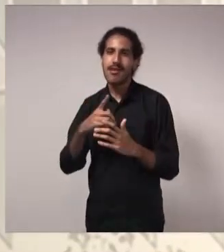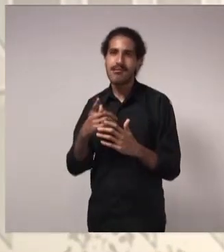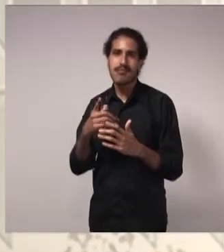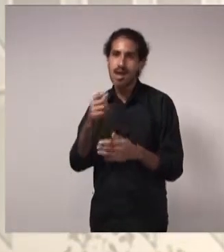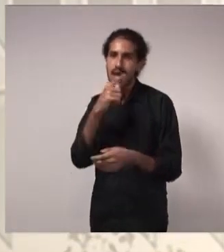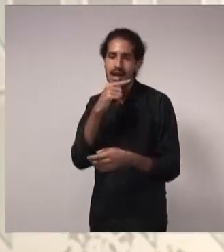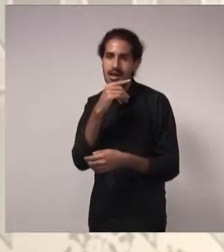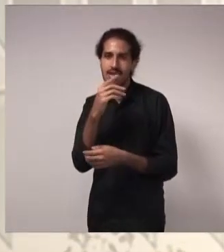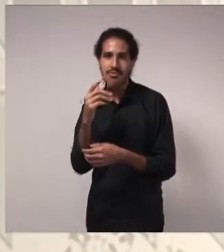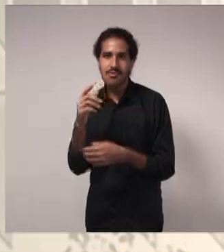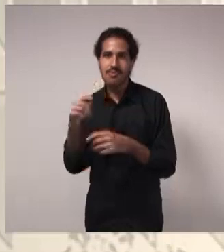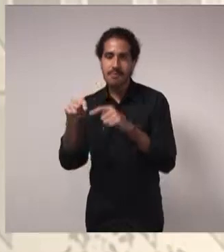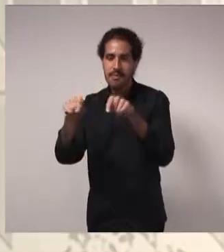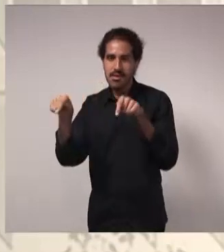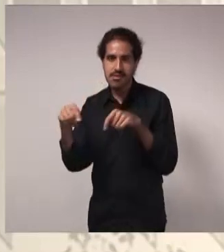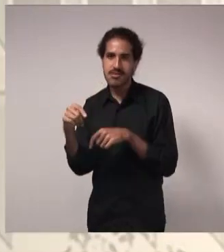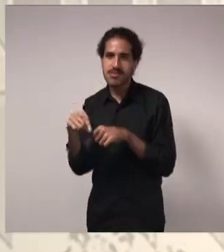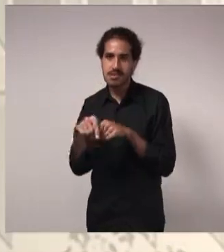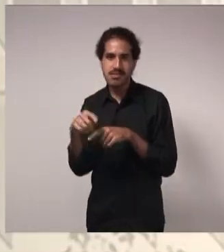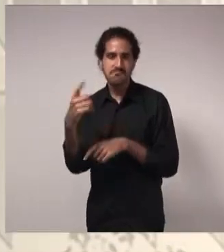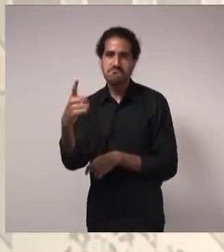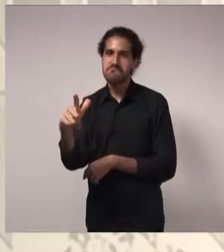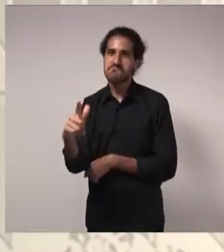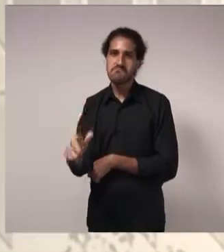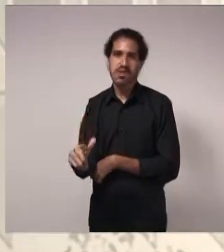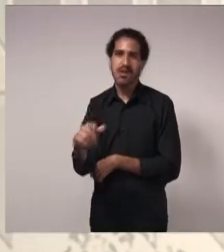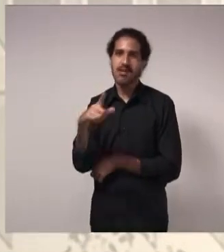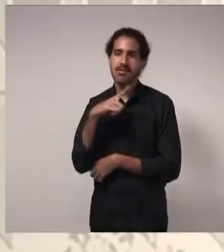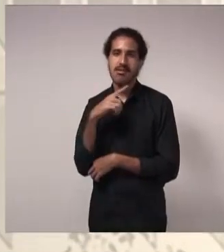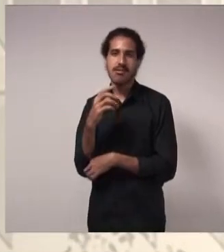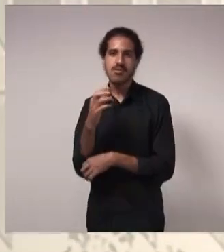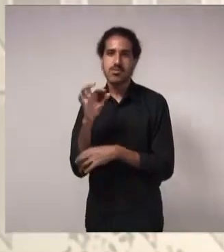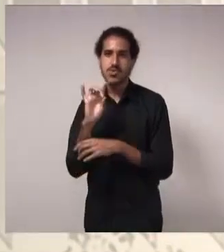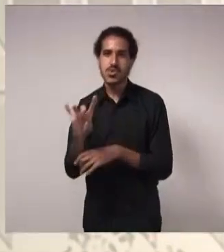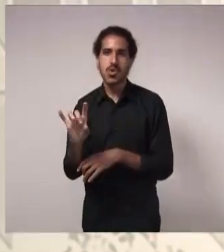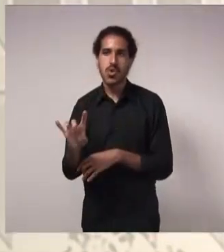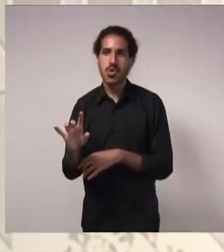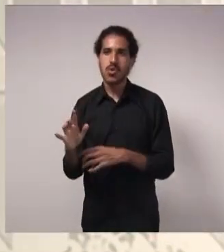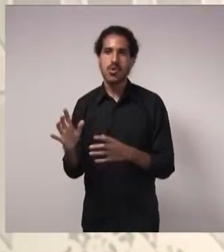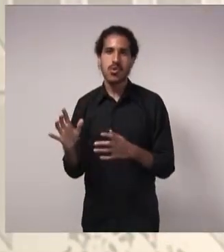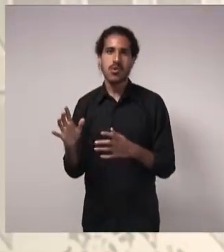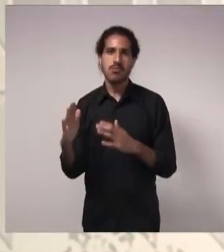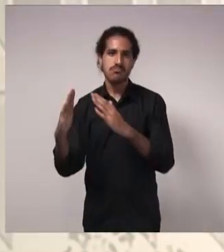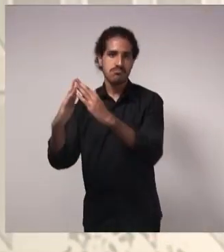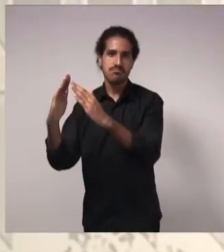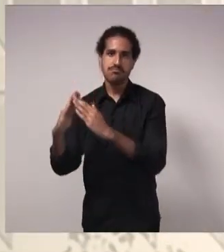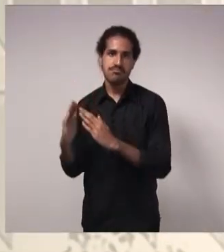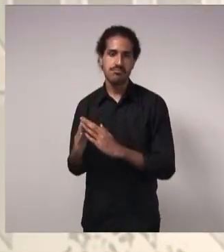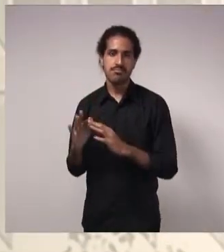gente vê que realmente não tem quase nada, espaço para nada. É mais a moradia.